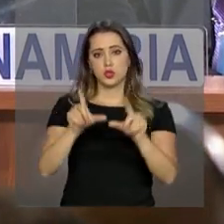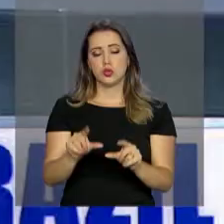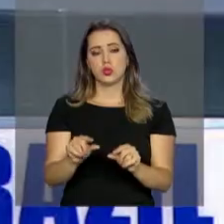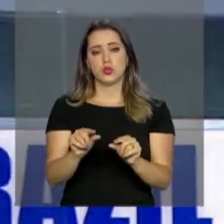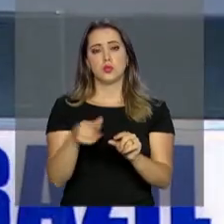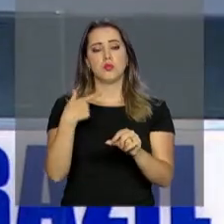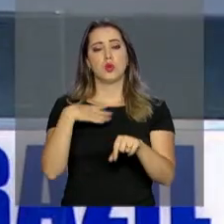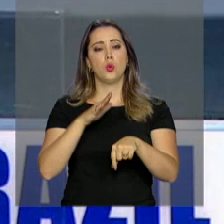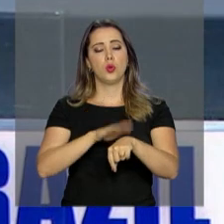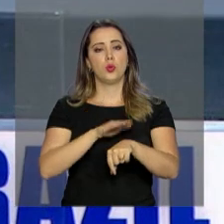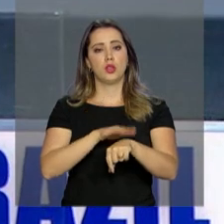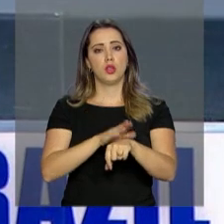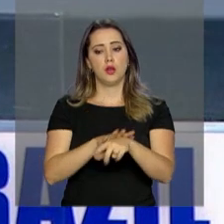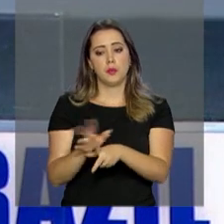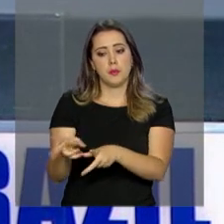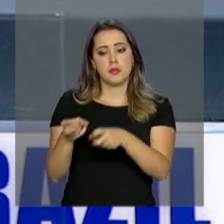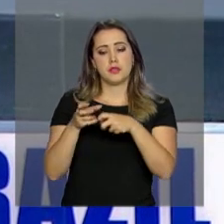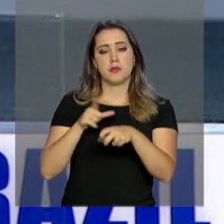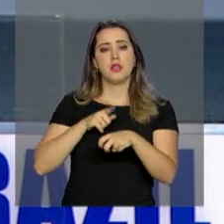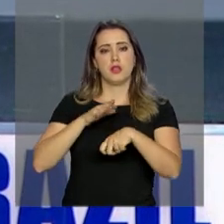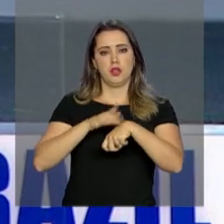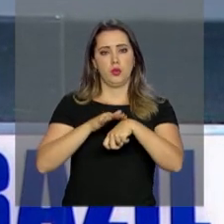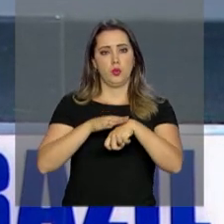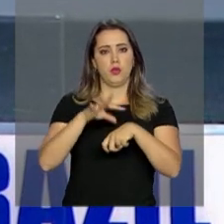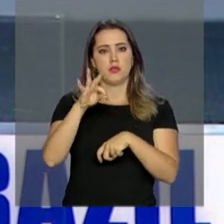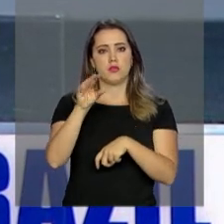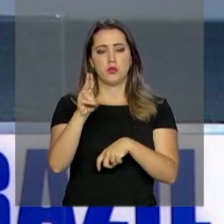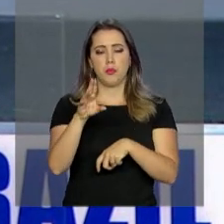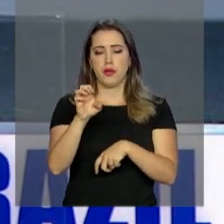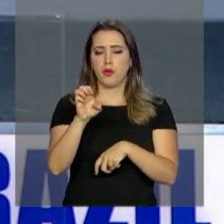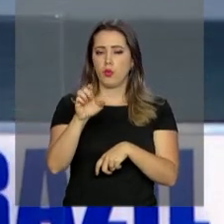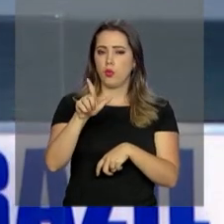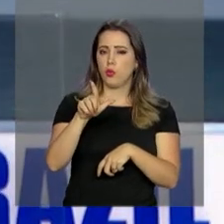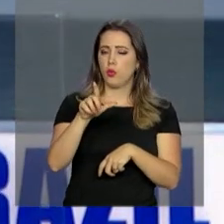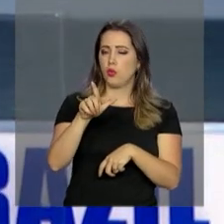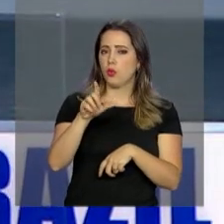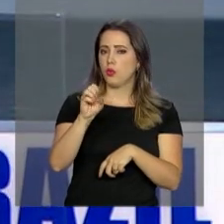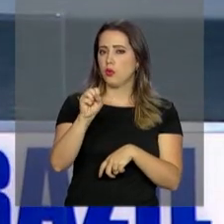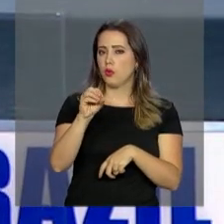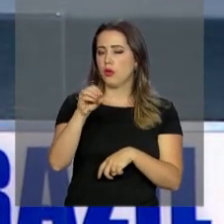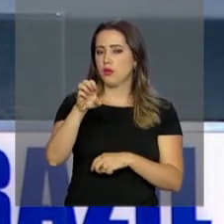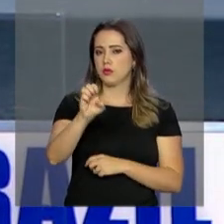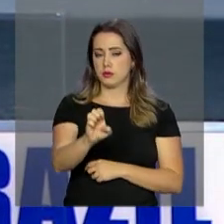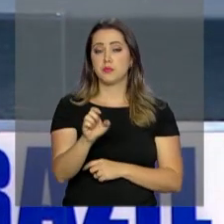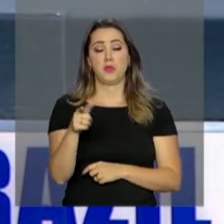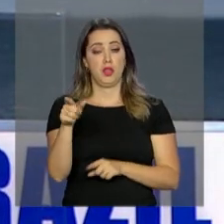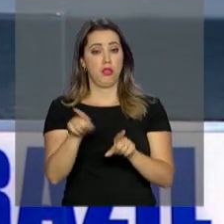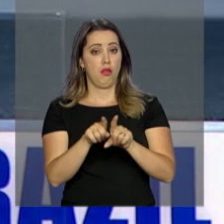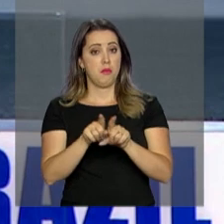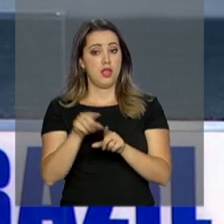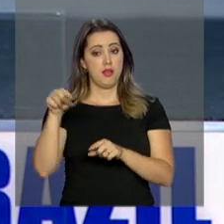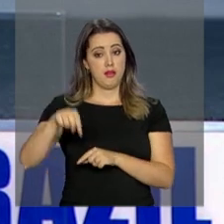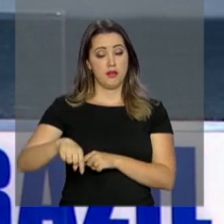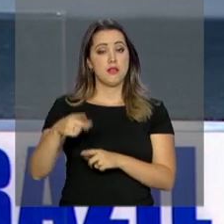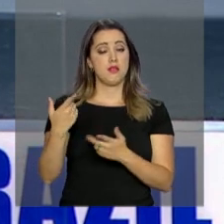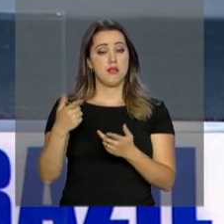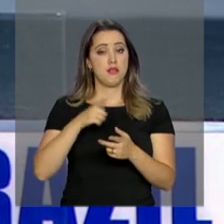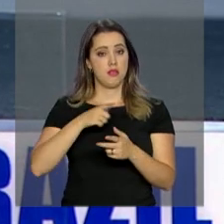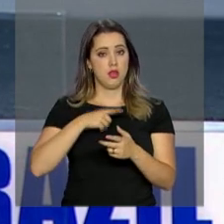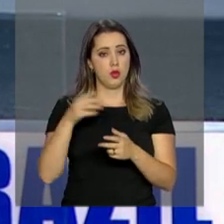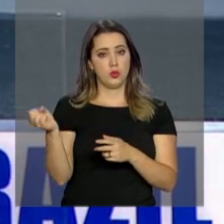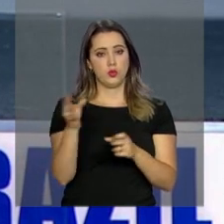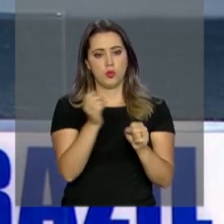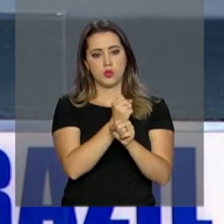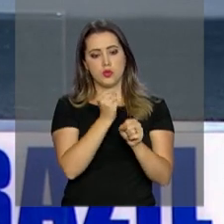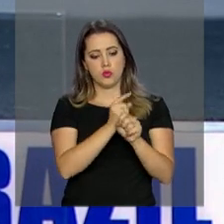Em breve, inauguraremos aqui mesmo, em Joanesburgo, um novo centro de treinamento da Embraer. Com